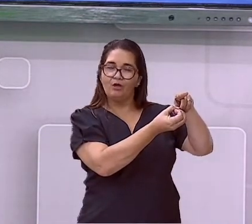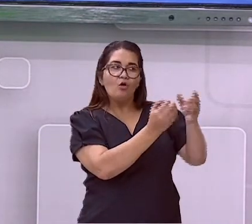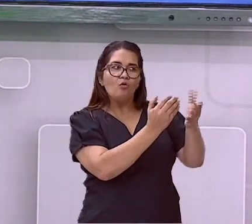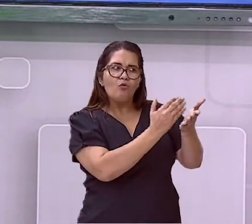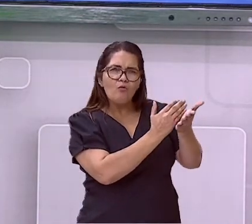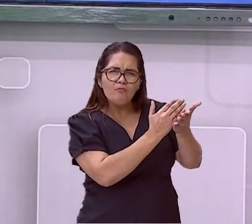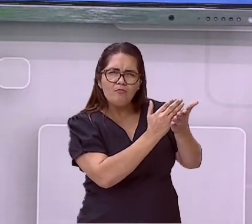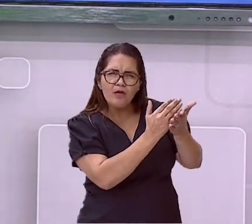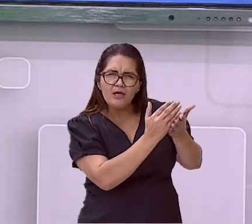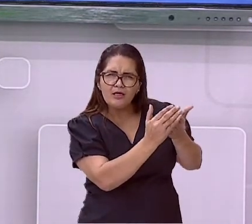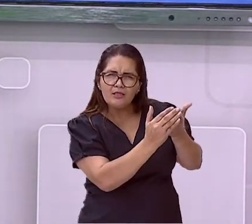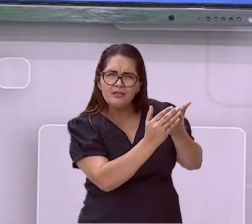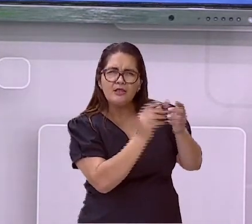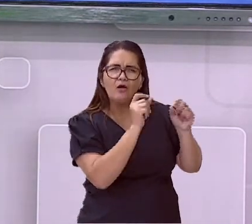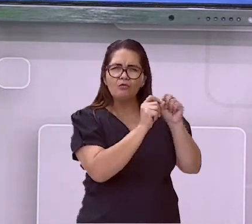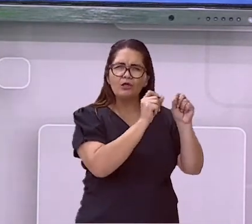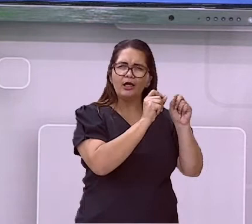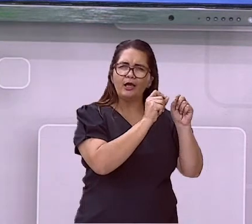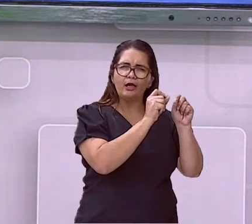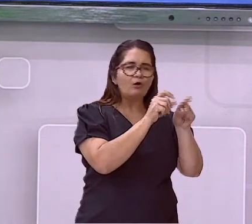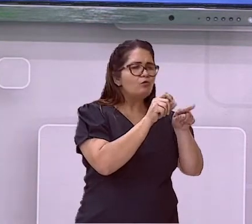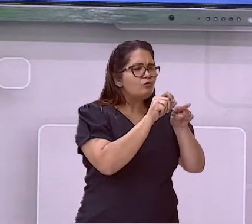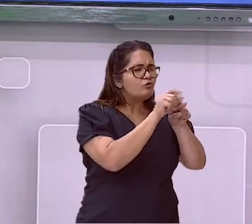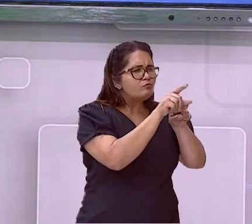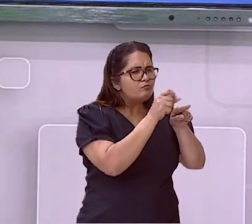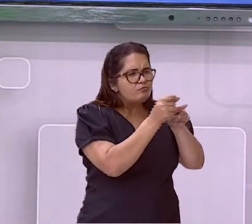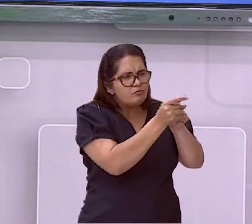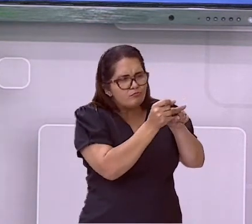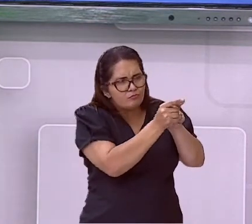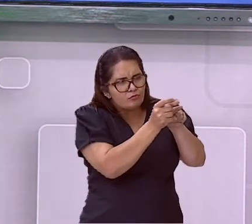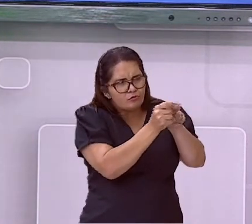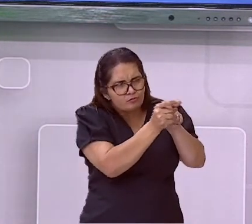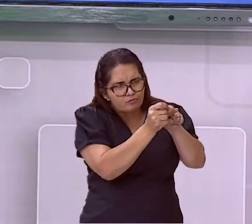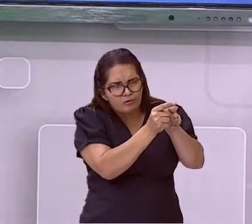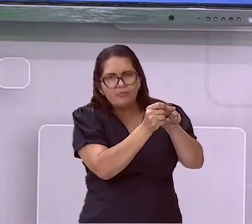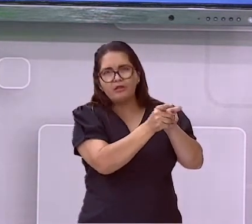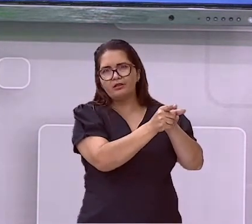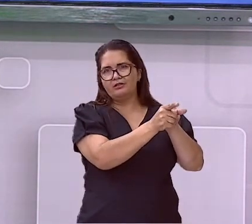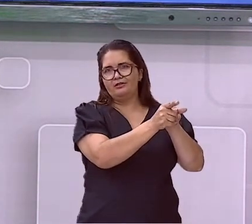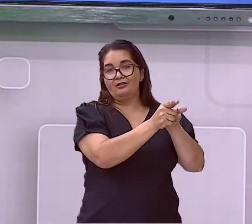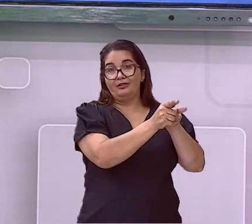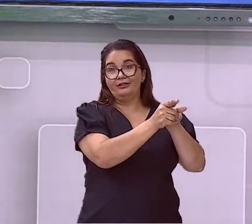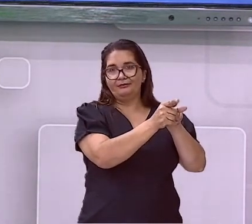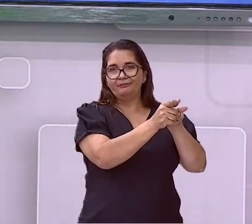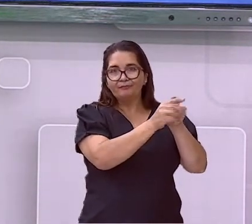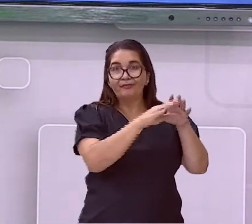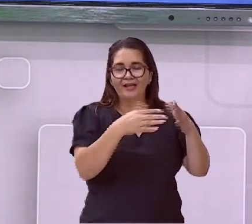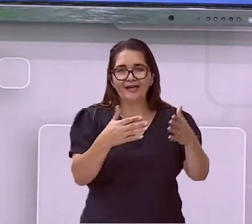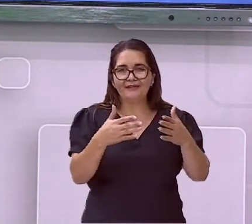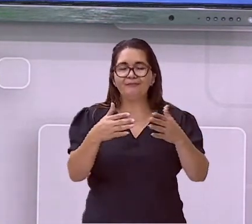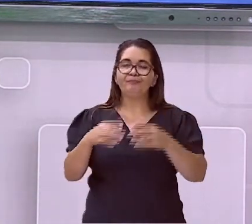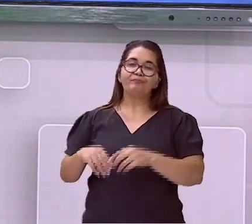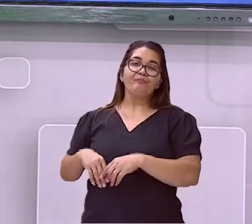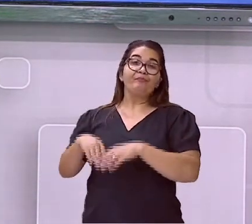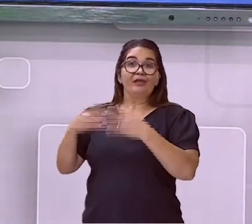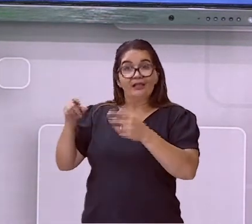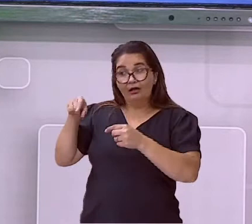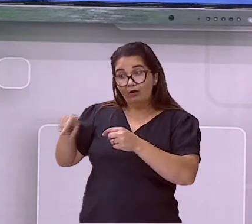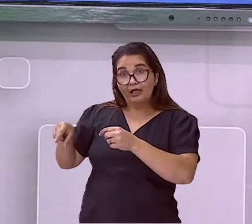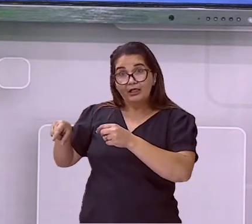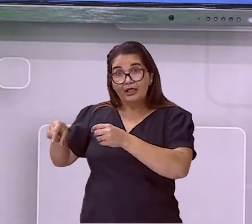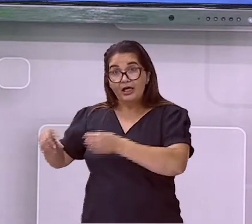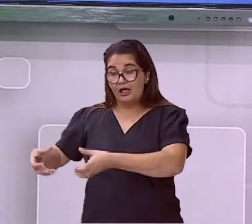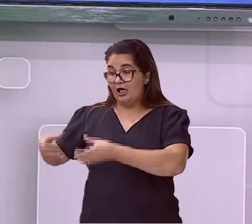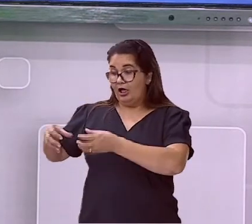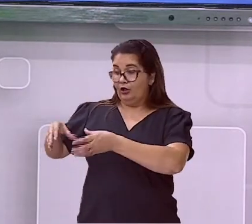das meninas, não. As meninas, elas já nascem com o folículo embrionário nos ovários